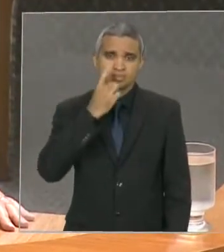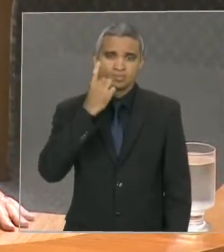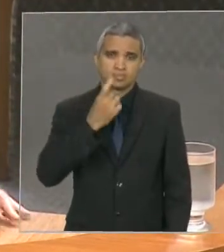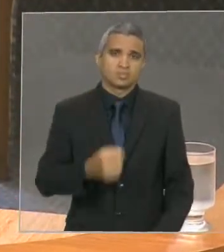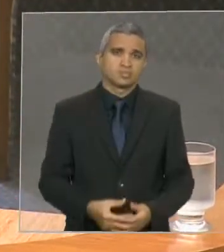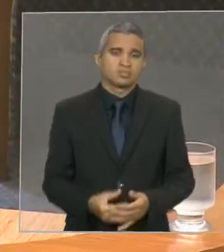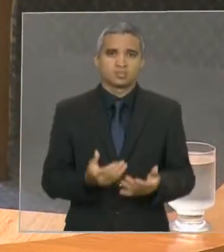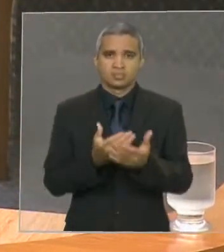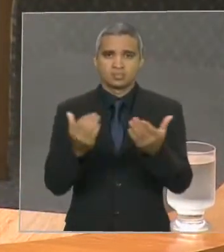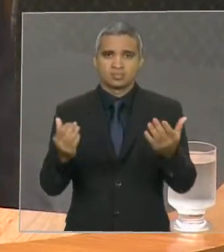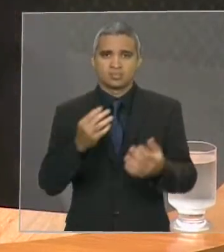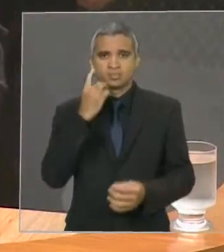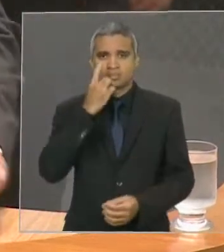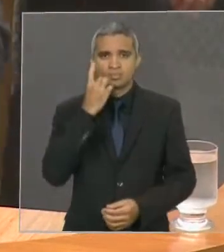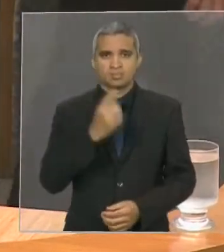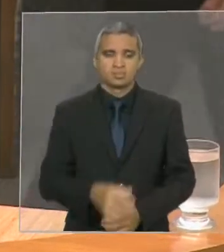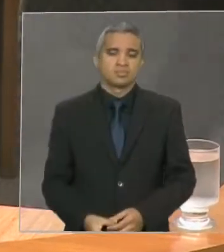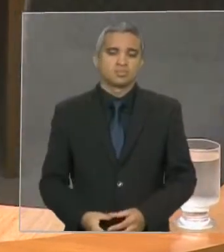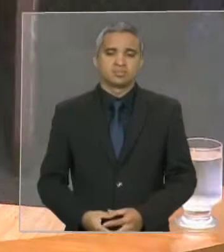deputados,